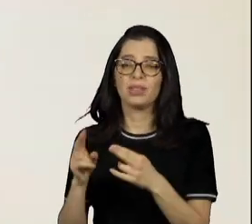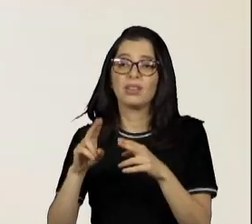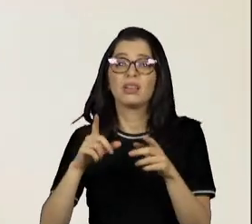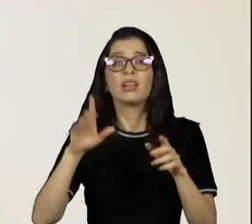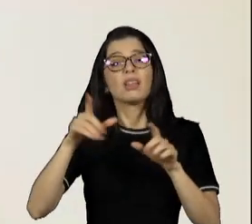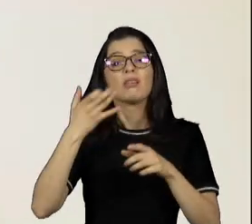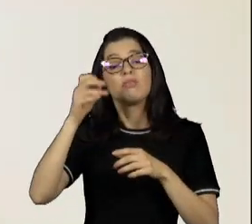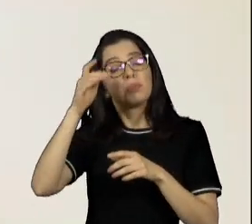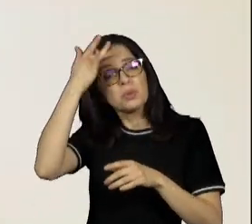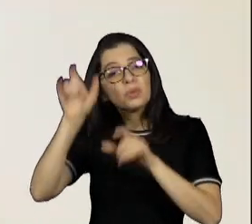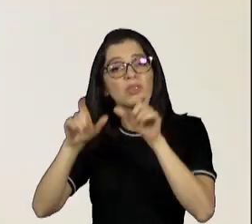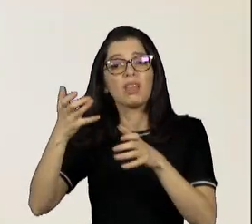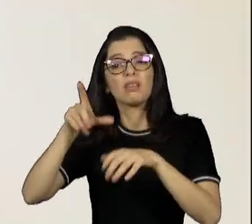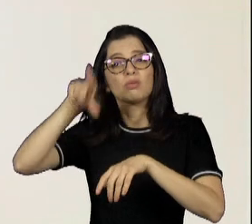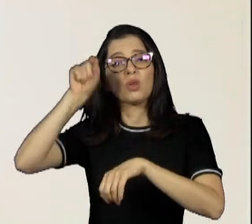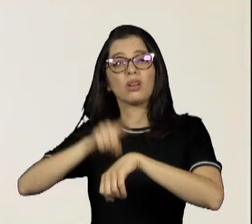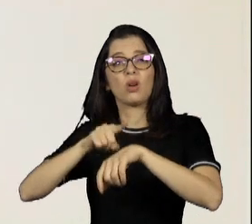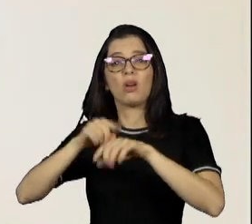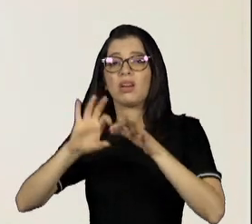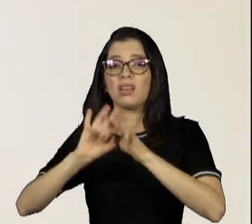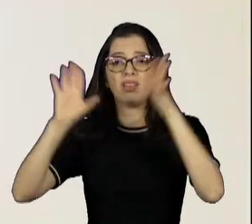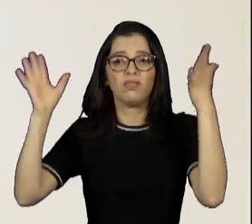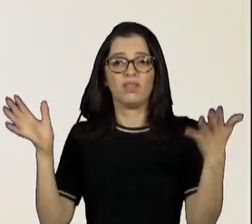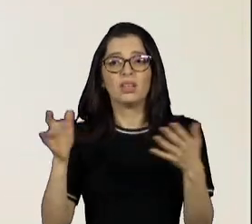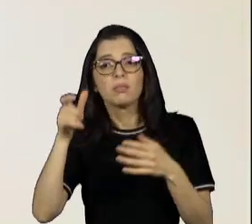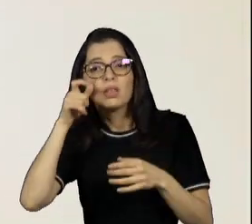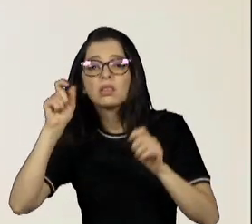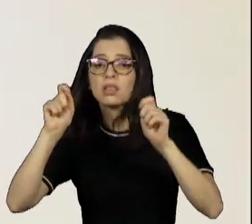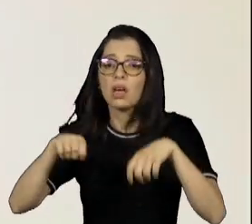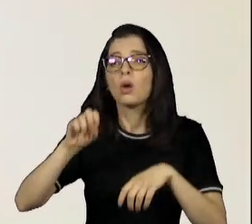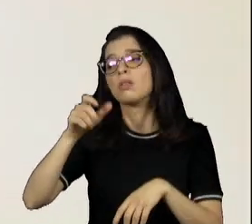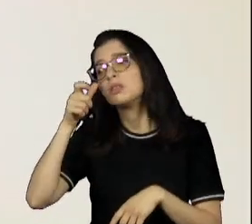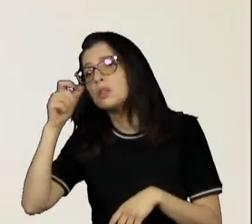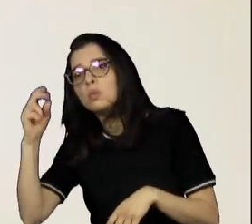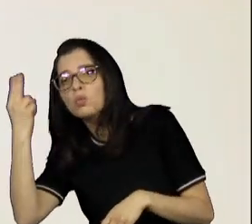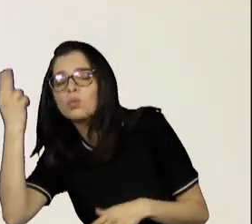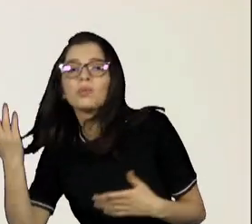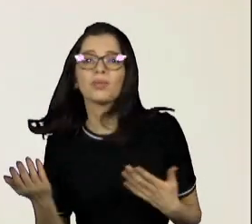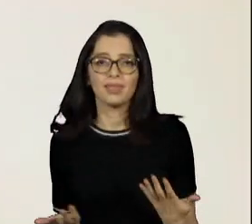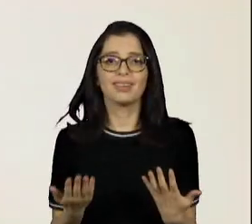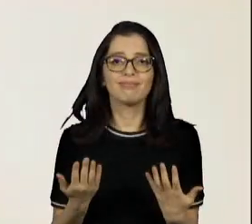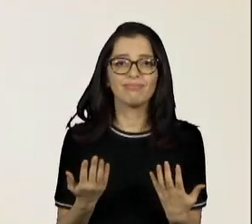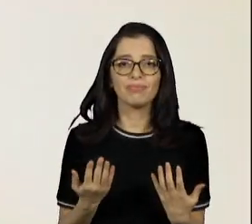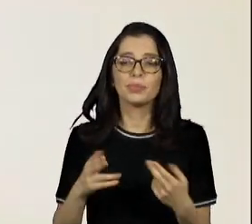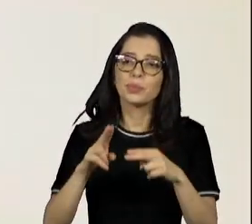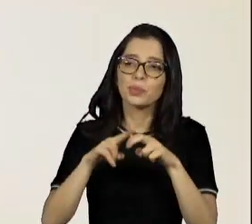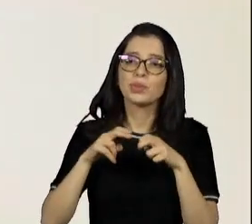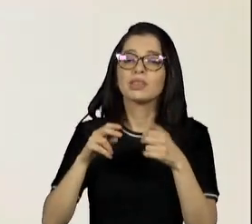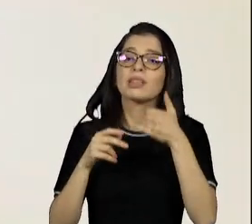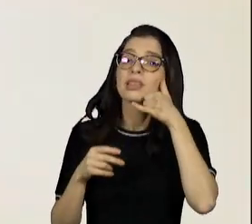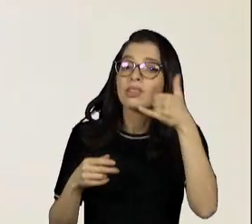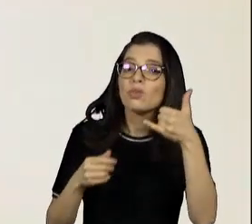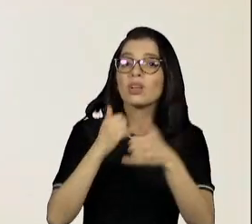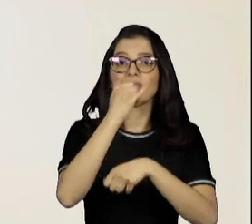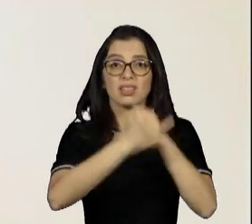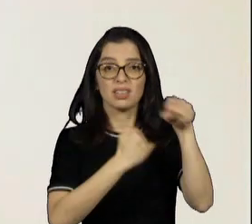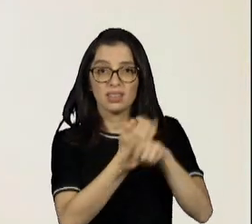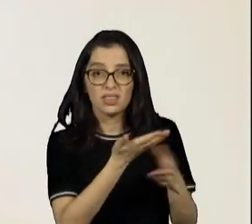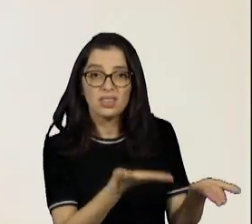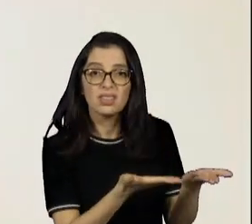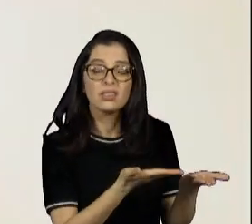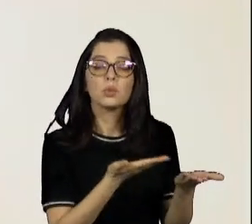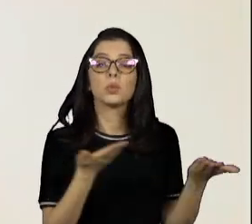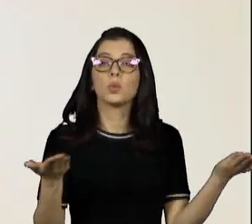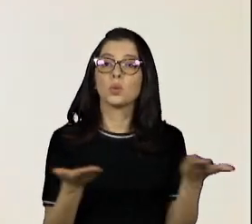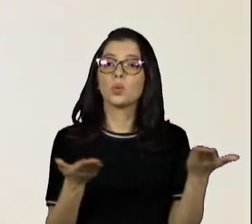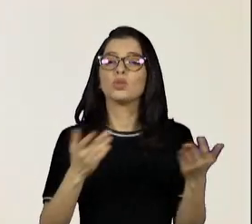Elas querem dizer a hora que podem ver, a hora que querem ver. Então, o telefone, a internet, passou a ser isso